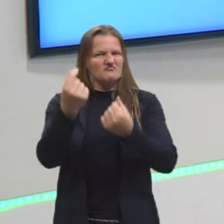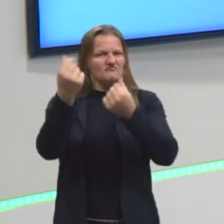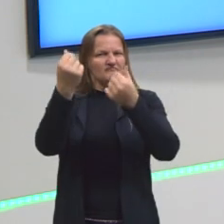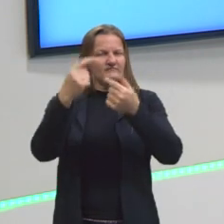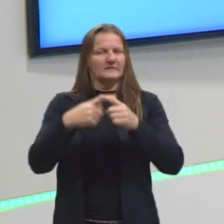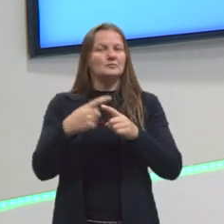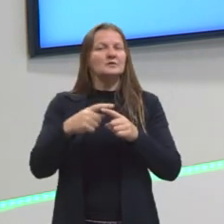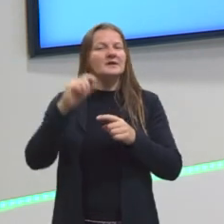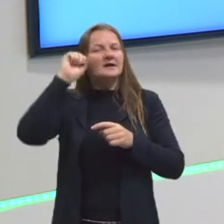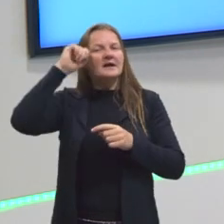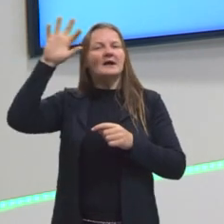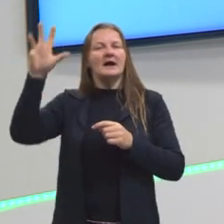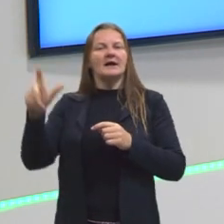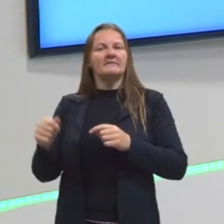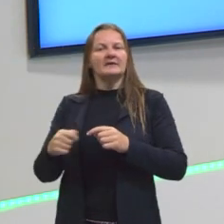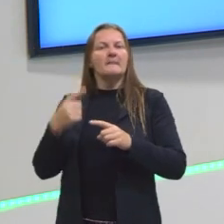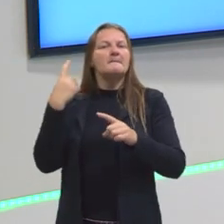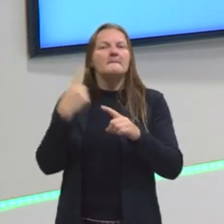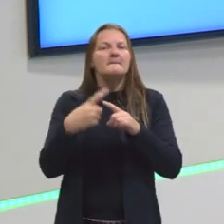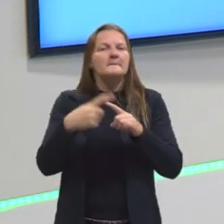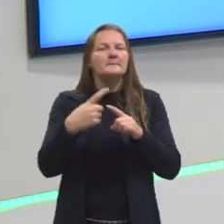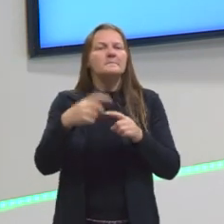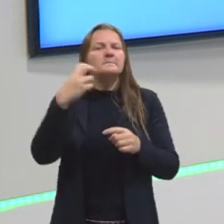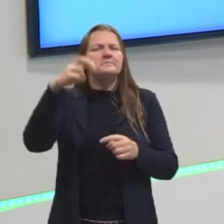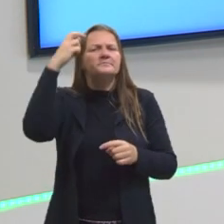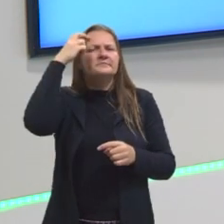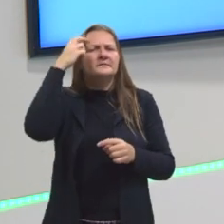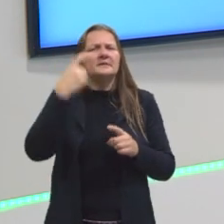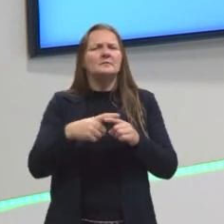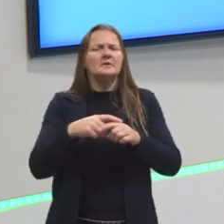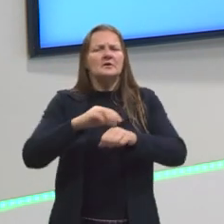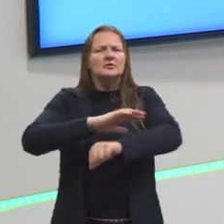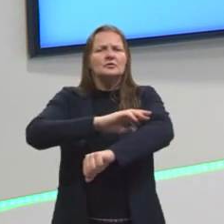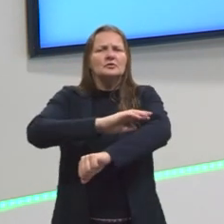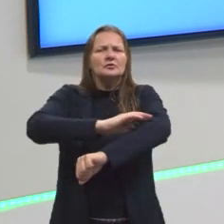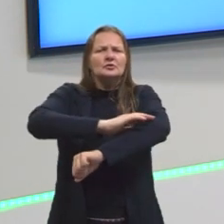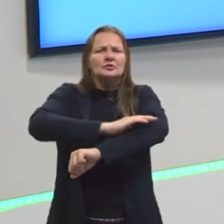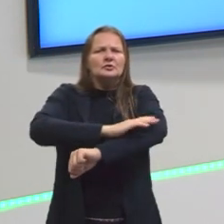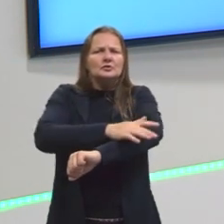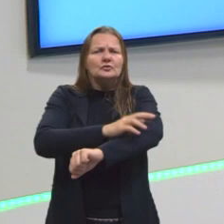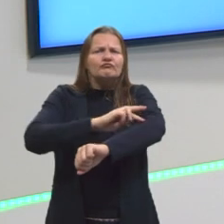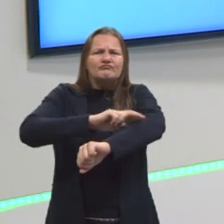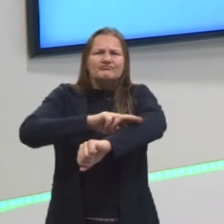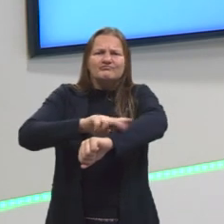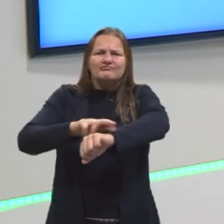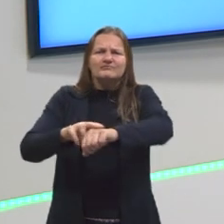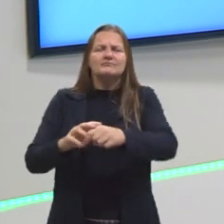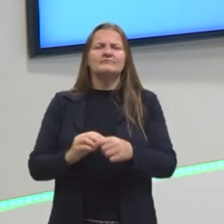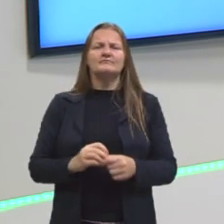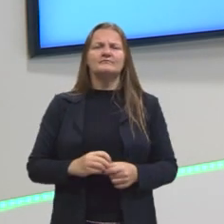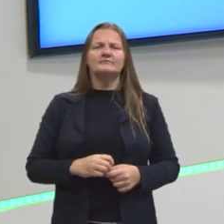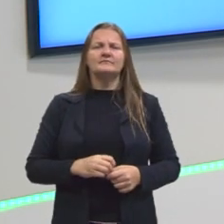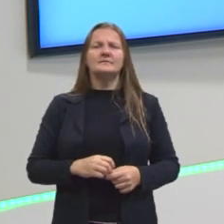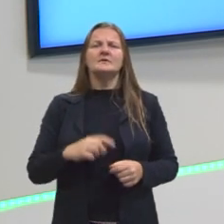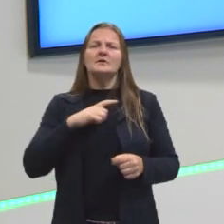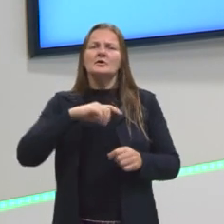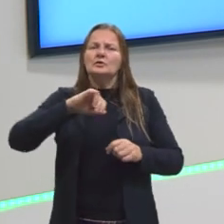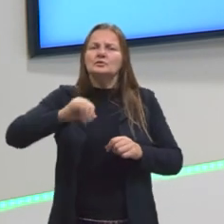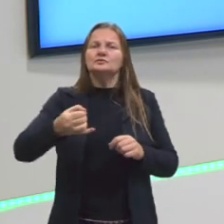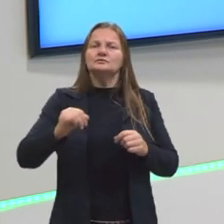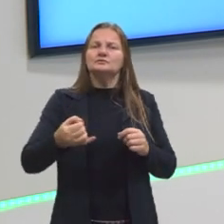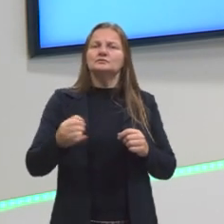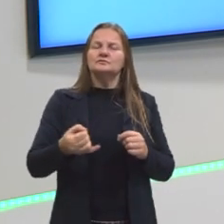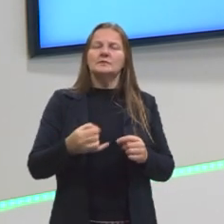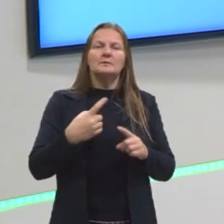africanas, tem questões aí culturais, étnico-raciais que legitimavam, que justificavam essa